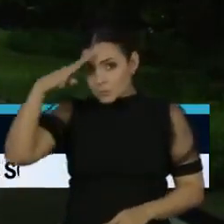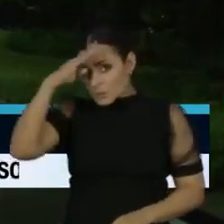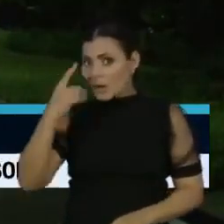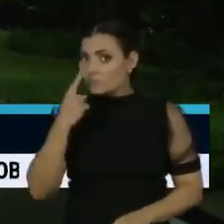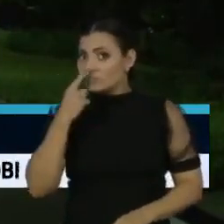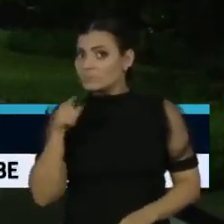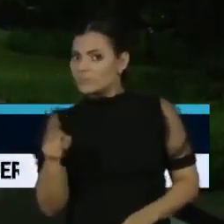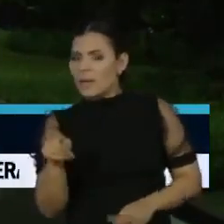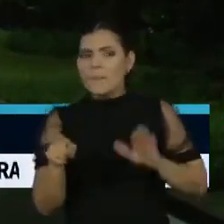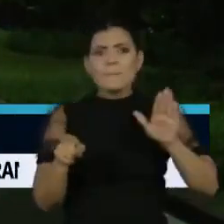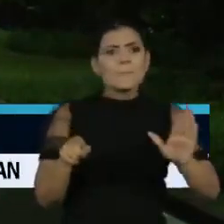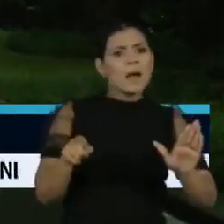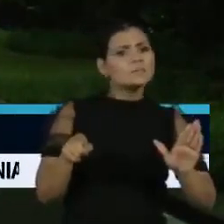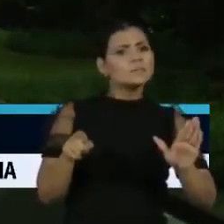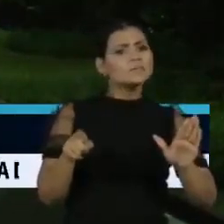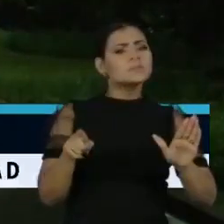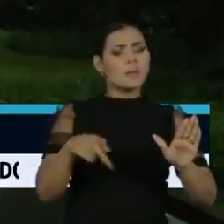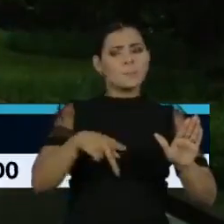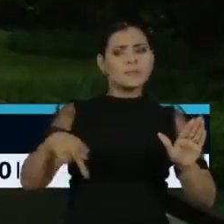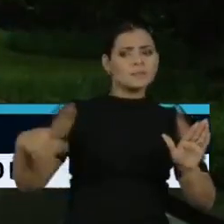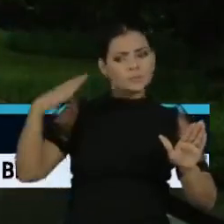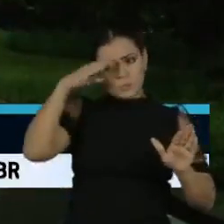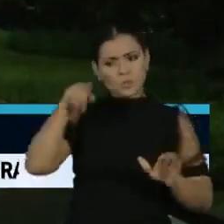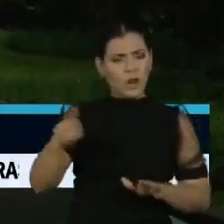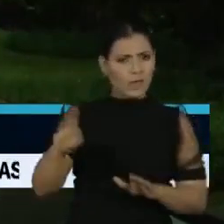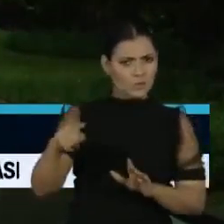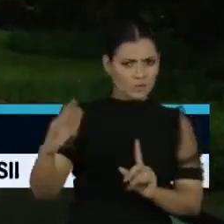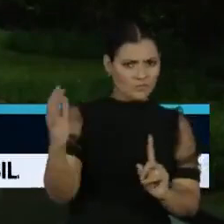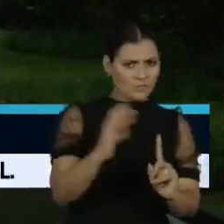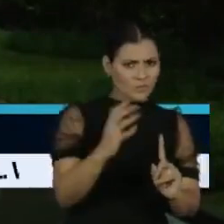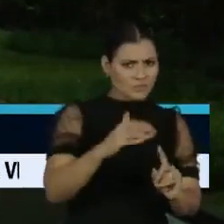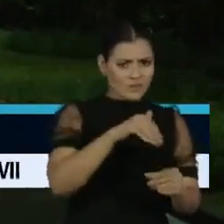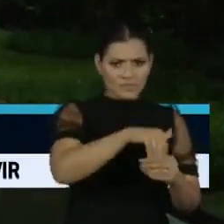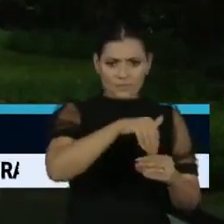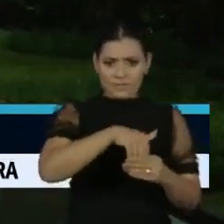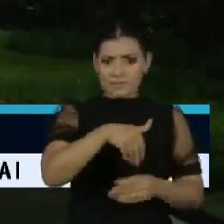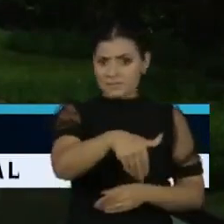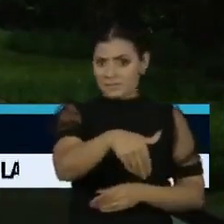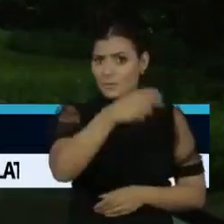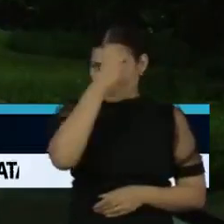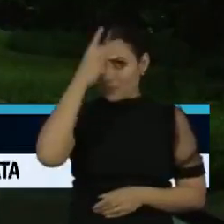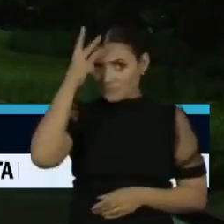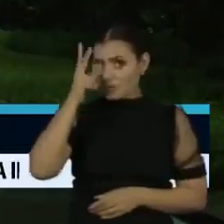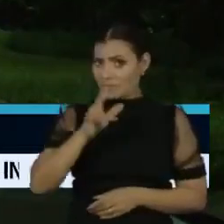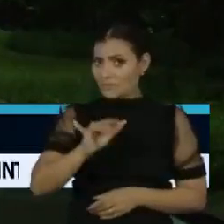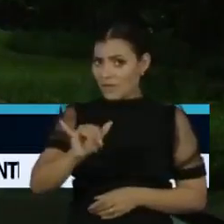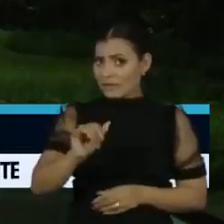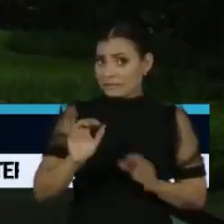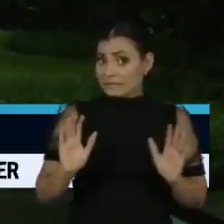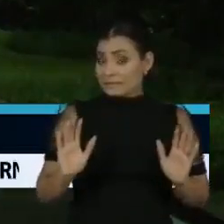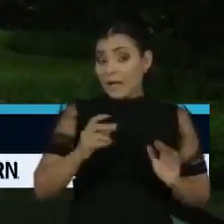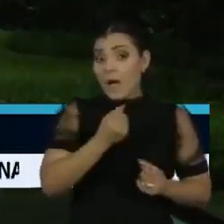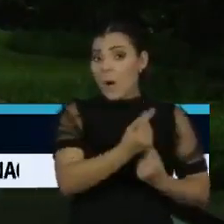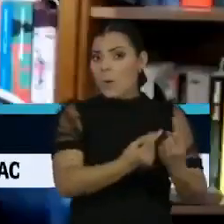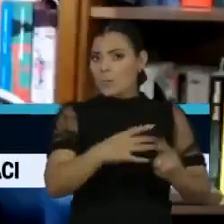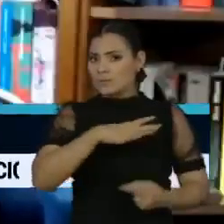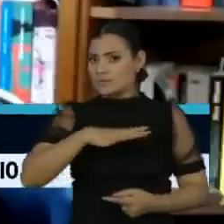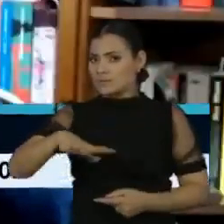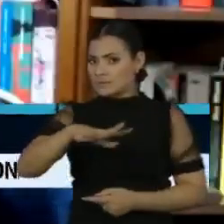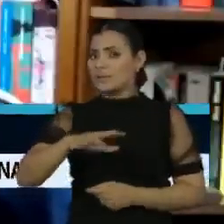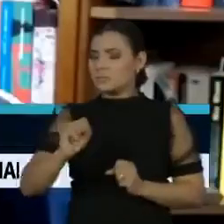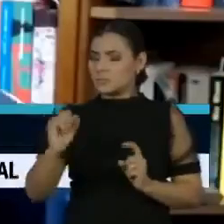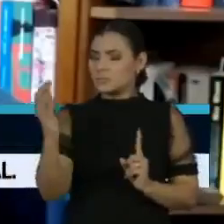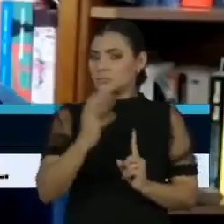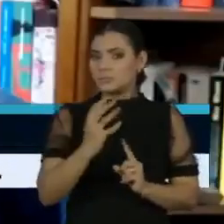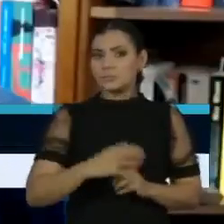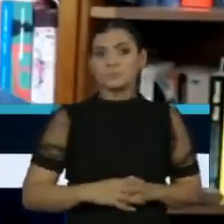E a avaliação do presidente pode indicar os rumos das eleições para prefeitos em algumas cidades. A